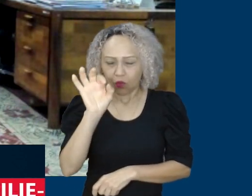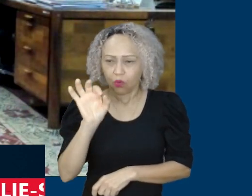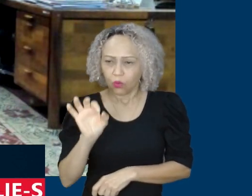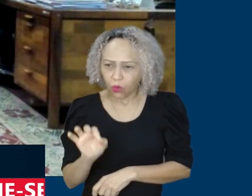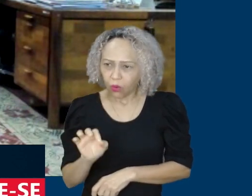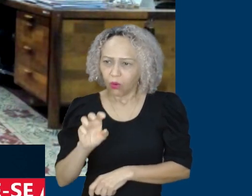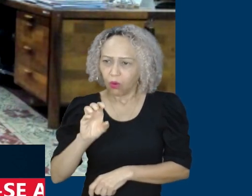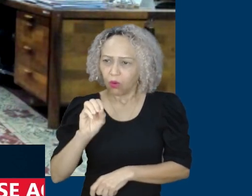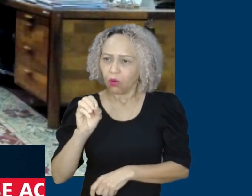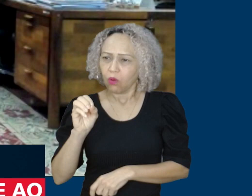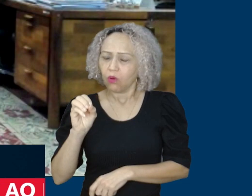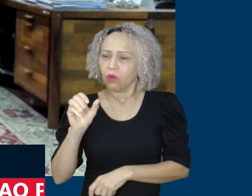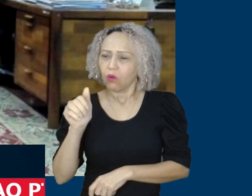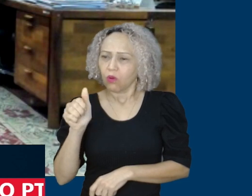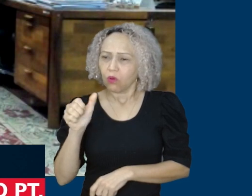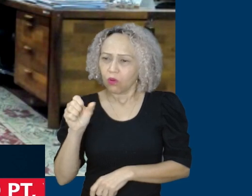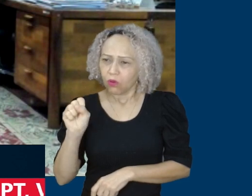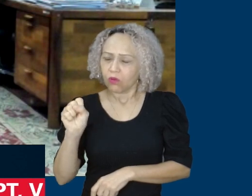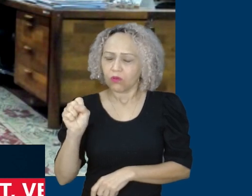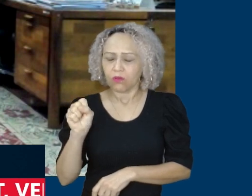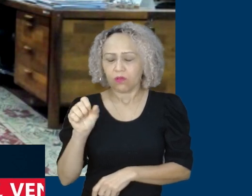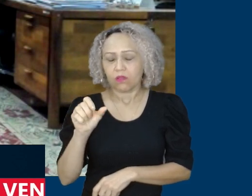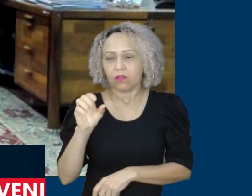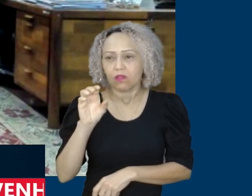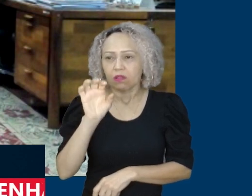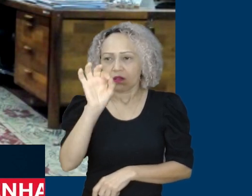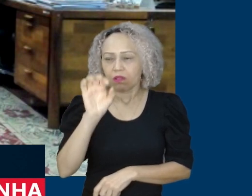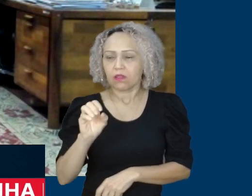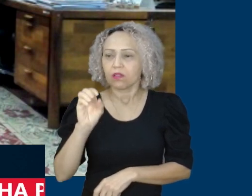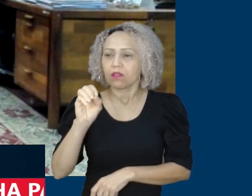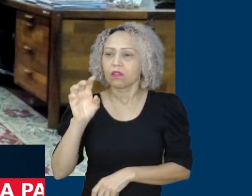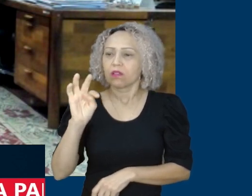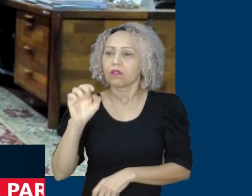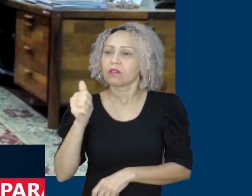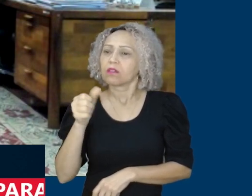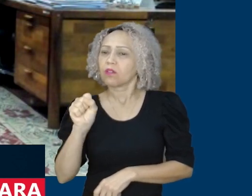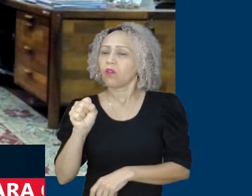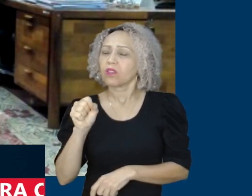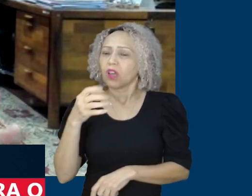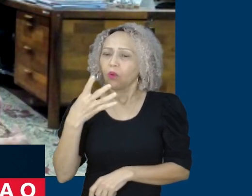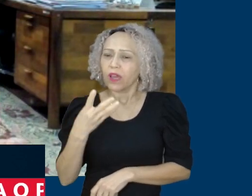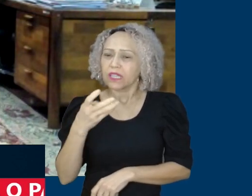e reservar 45% das suas vagas para o nosso povo negro para a nossa juventude em especial